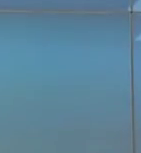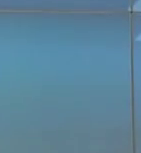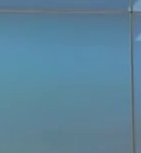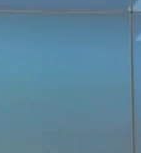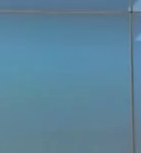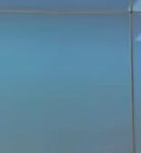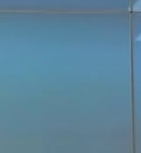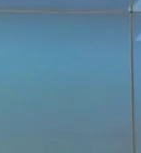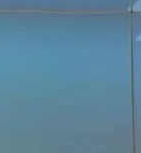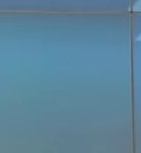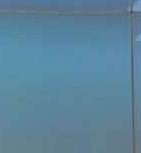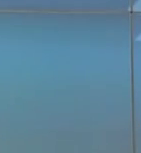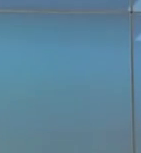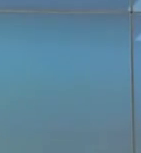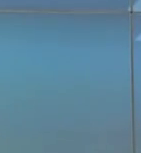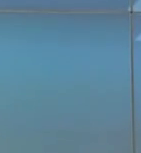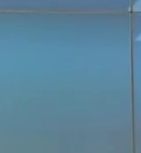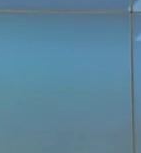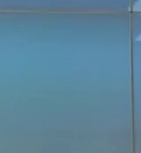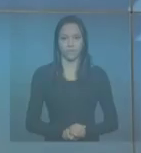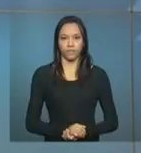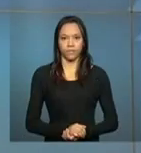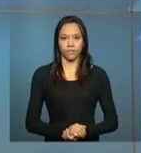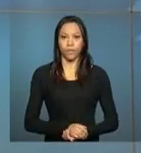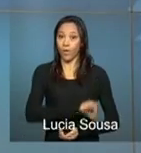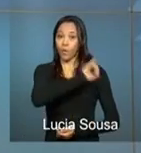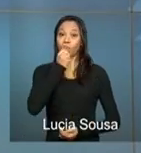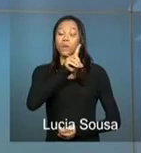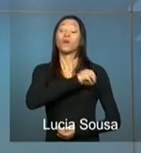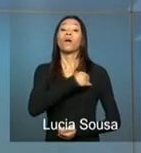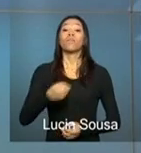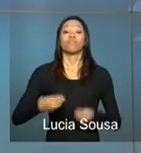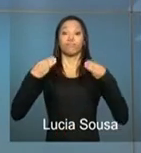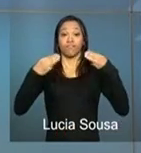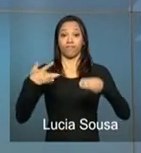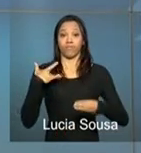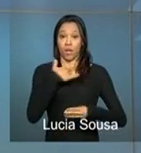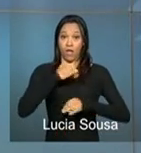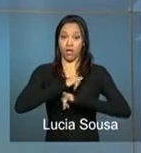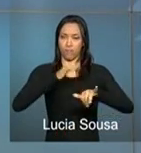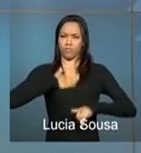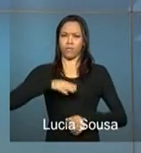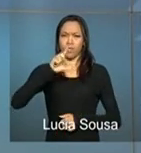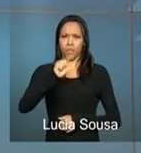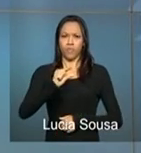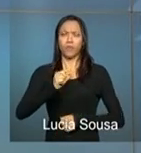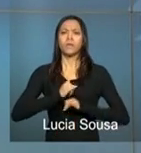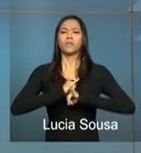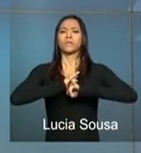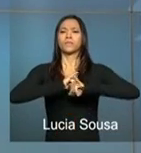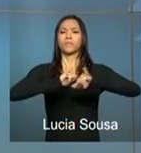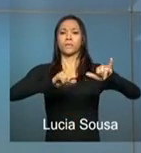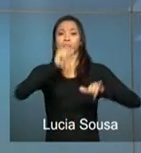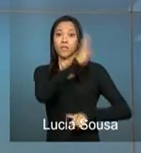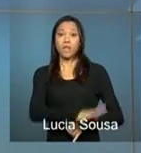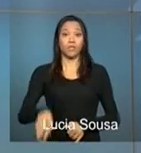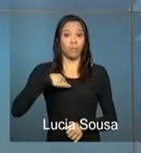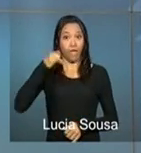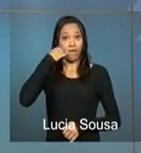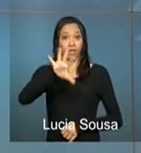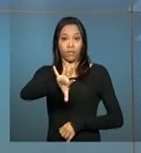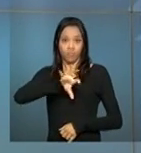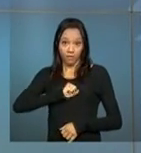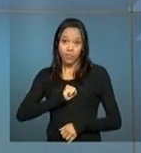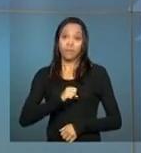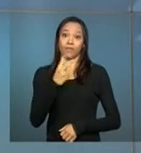Olá, bom dia. O Ministério da Saúde lança daqui a pouco aqui em Brasília a campanha nacional de prevenção à dengue e à